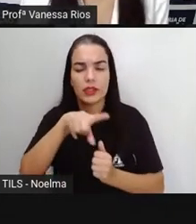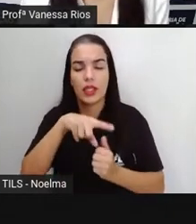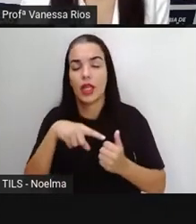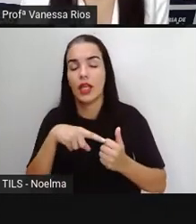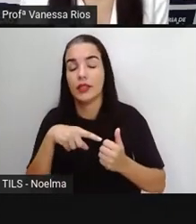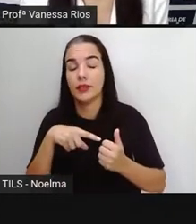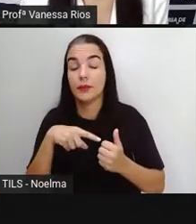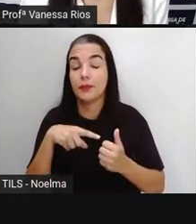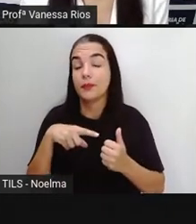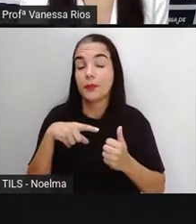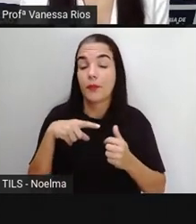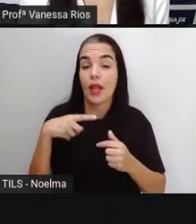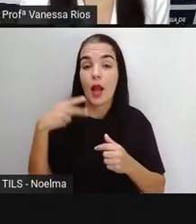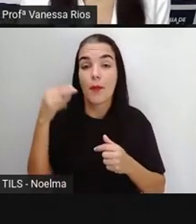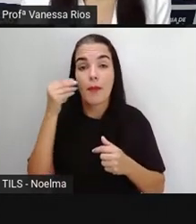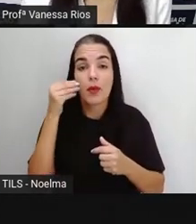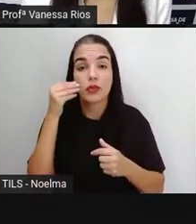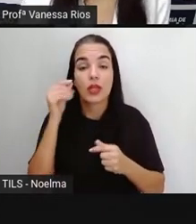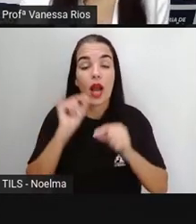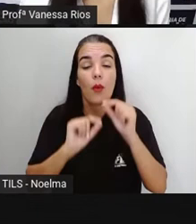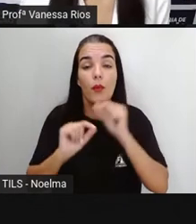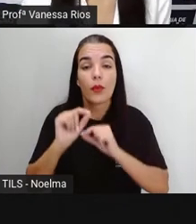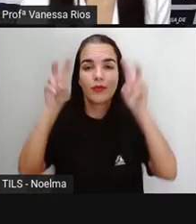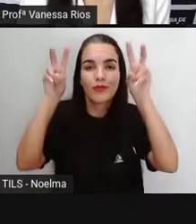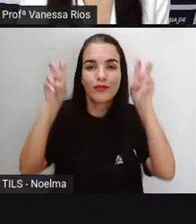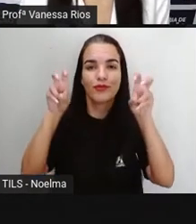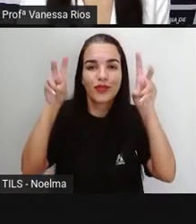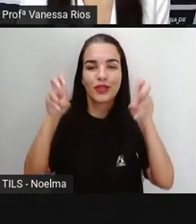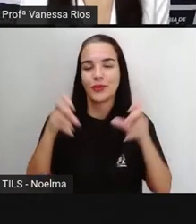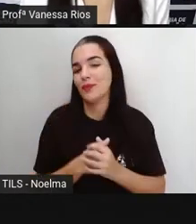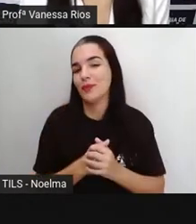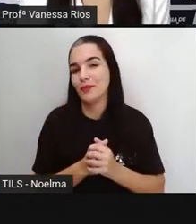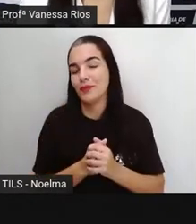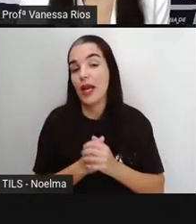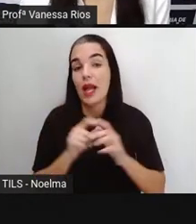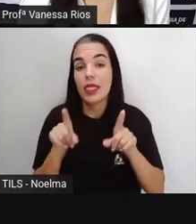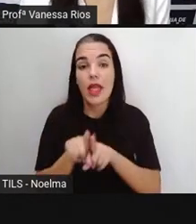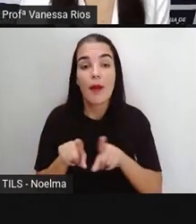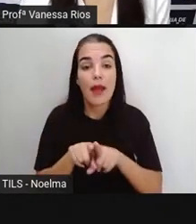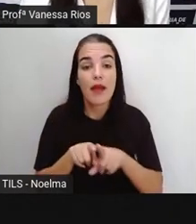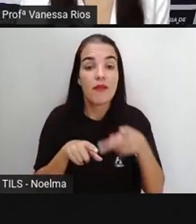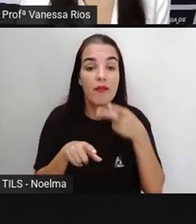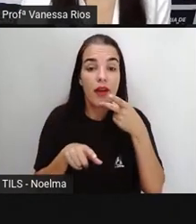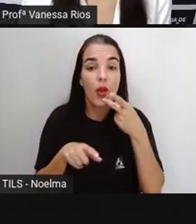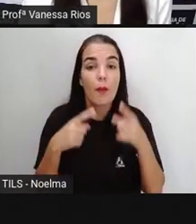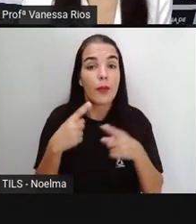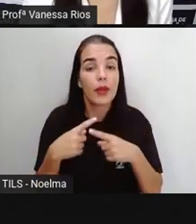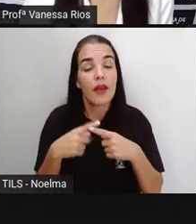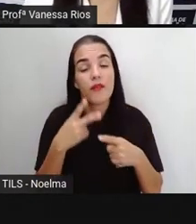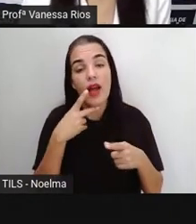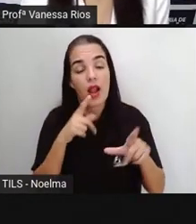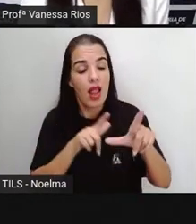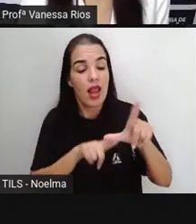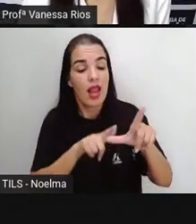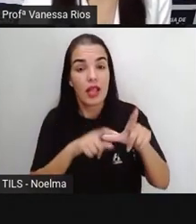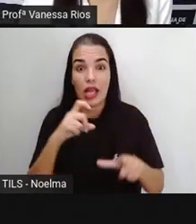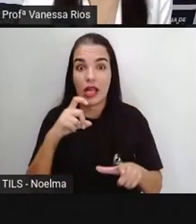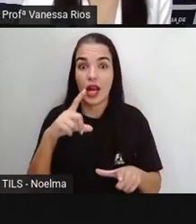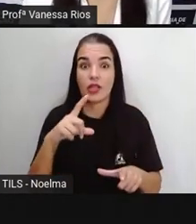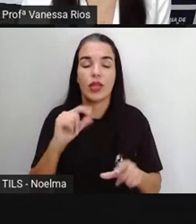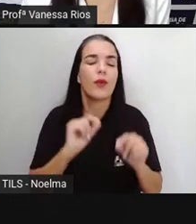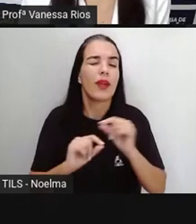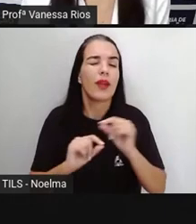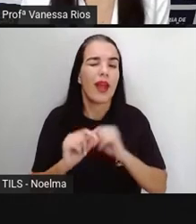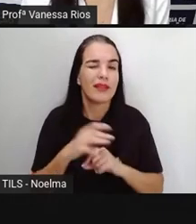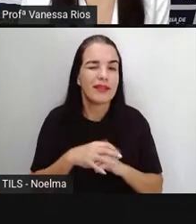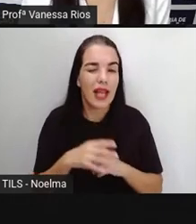texto, que é justamente o título. E a Pró também falou por que ele aparecia em letras grandes e em destaque. A intenção